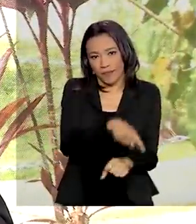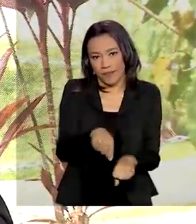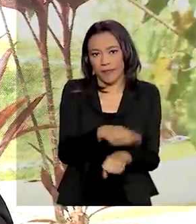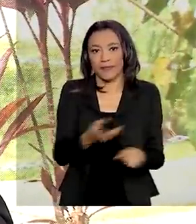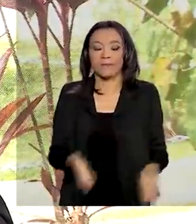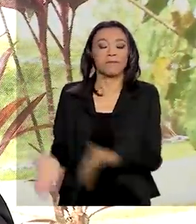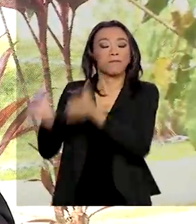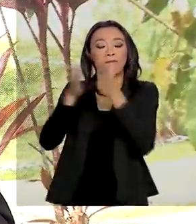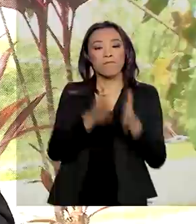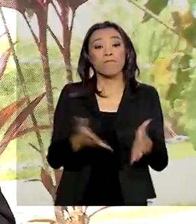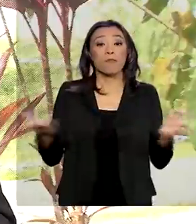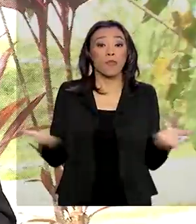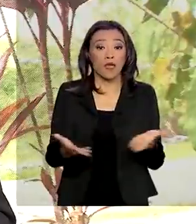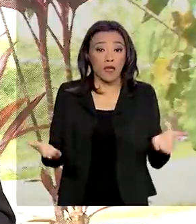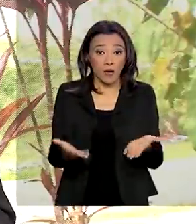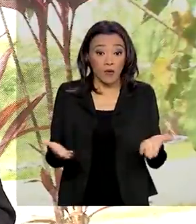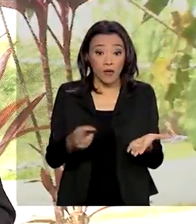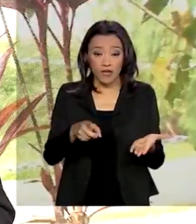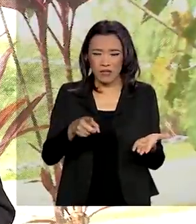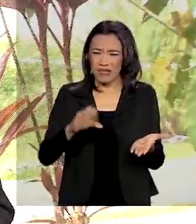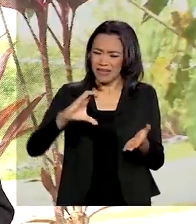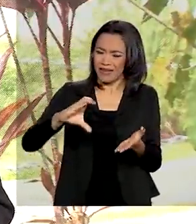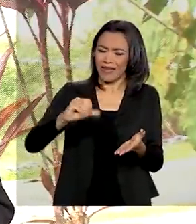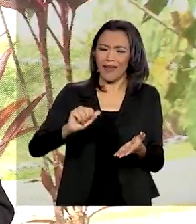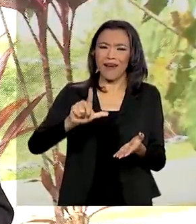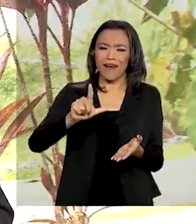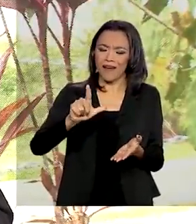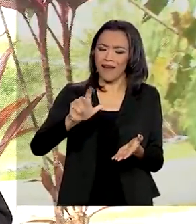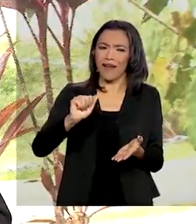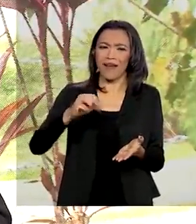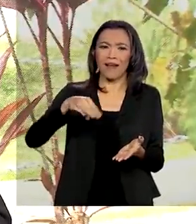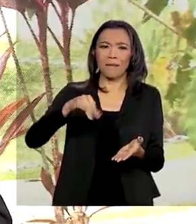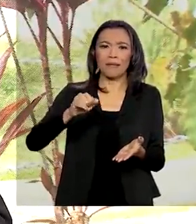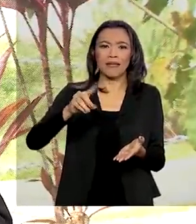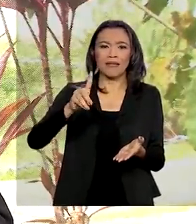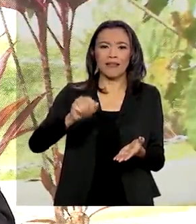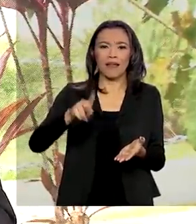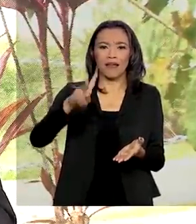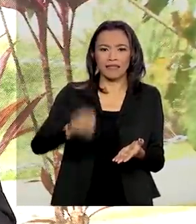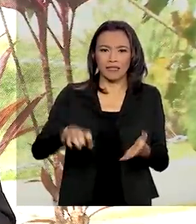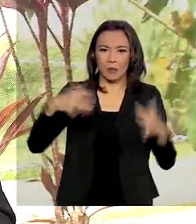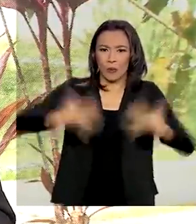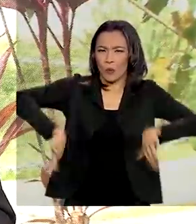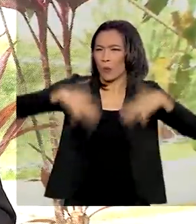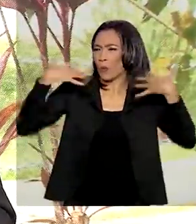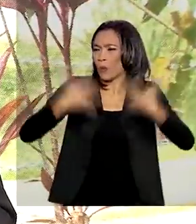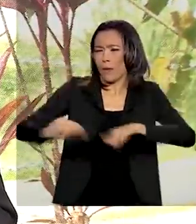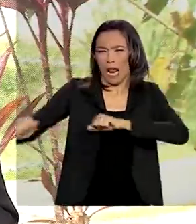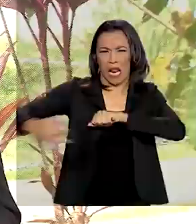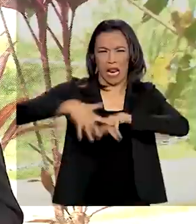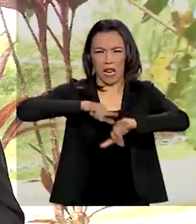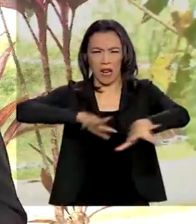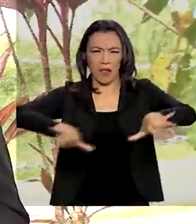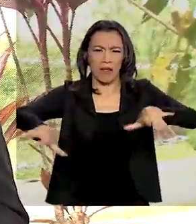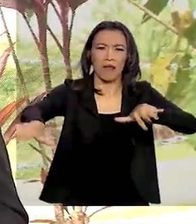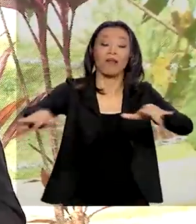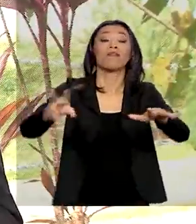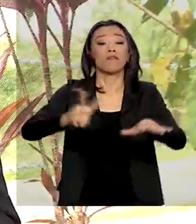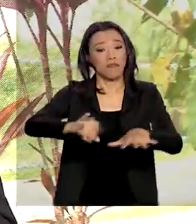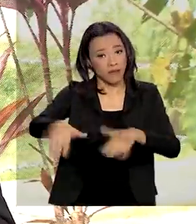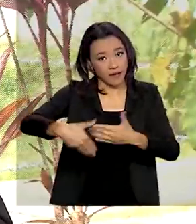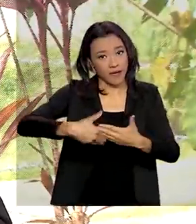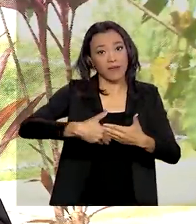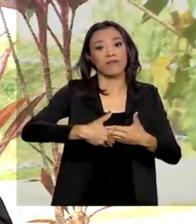à instalação do estado de calamidade pública no Brasil. Os senadores do Senado Federal devem votar, ainda hoje,